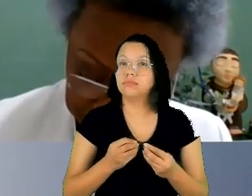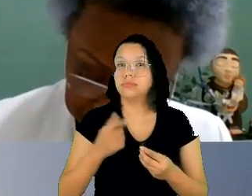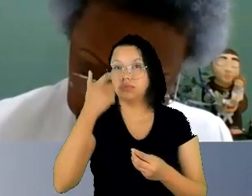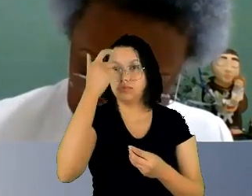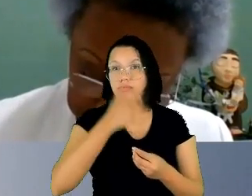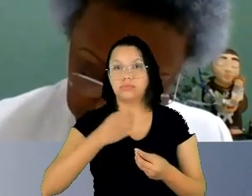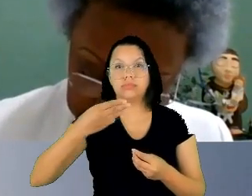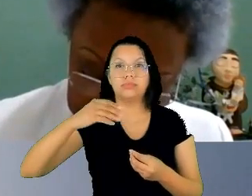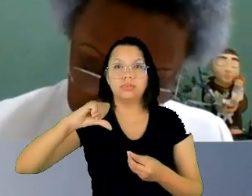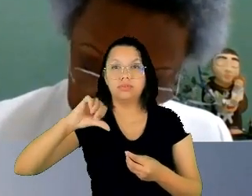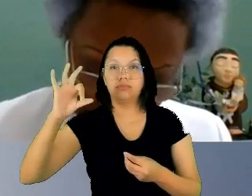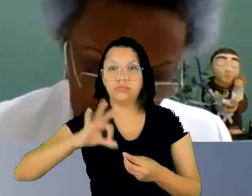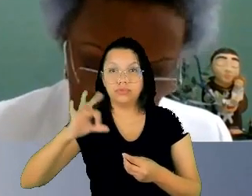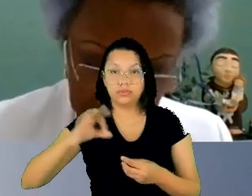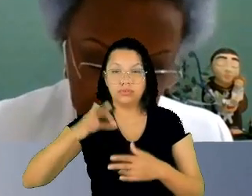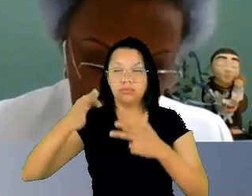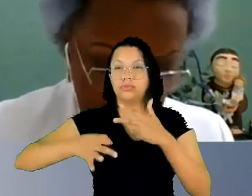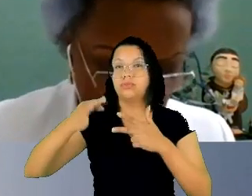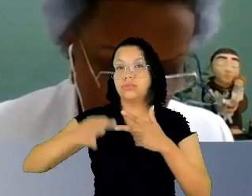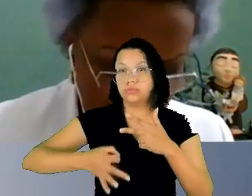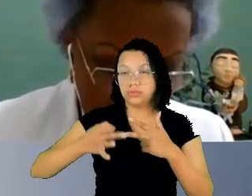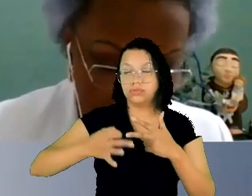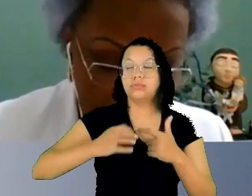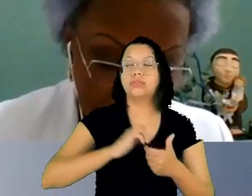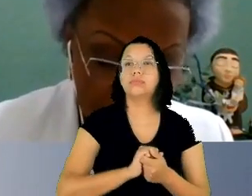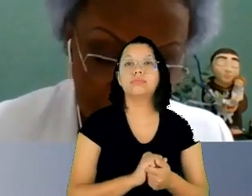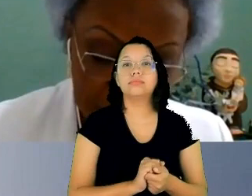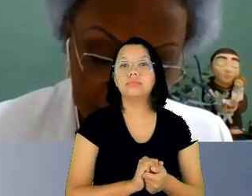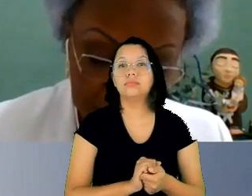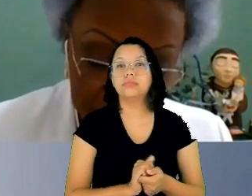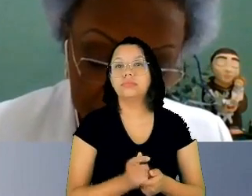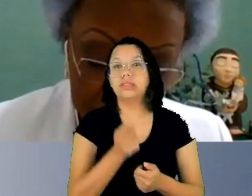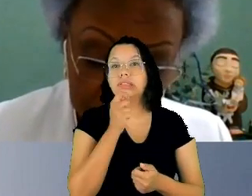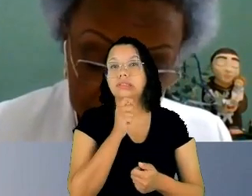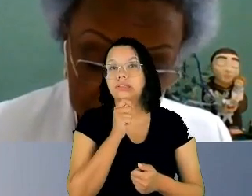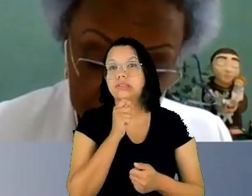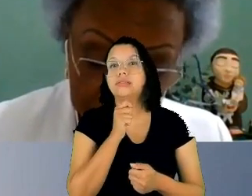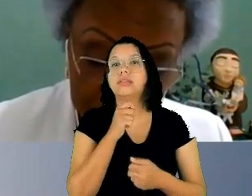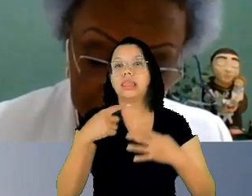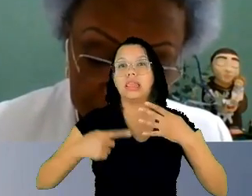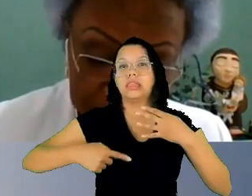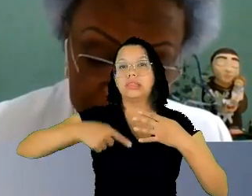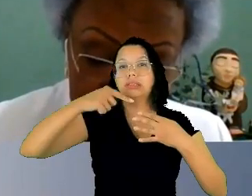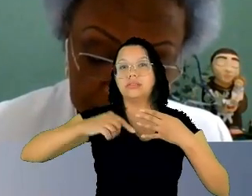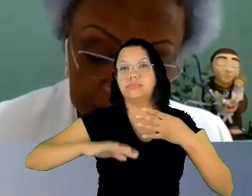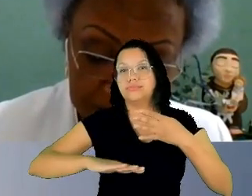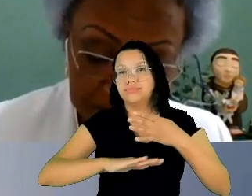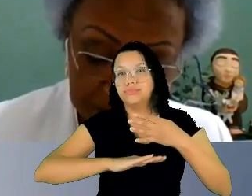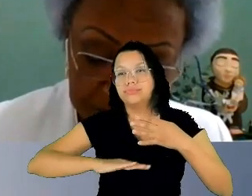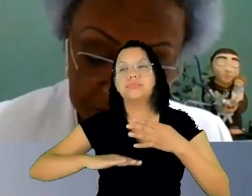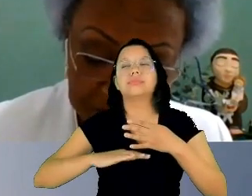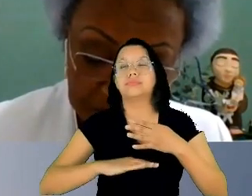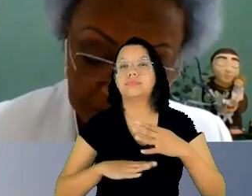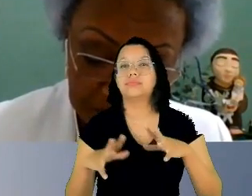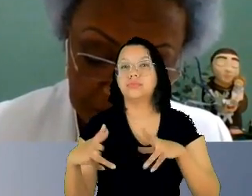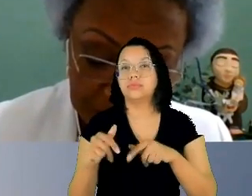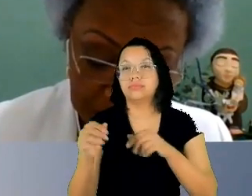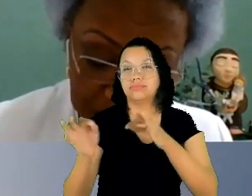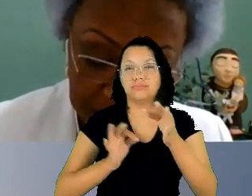alocadas ainda nas instâncias inferiores toda a simetria então uma intervenção